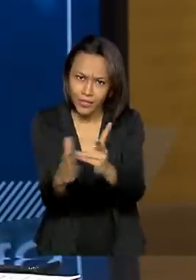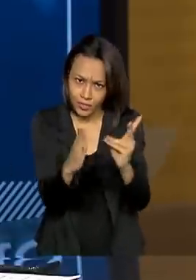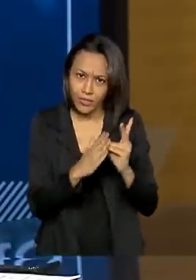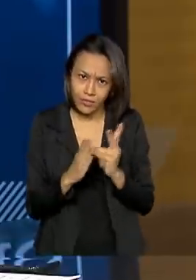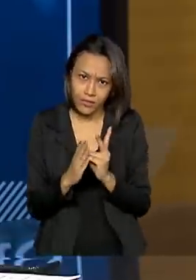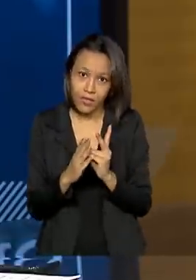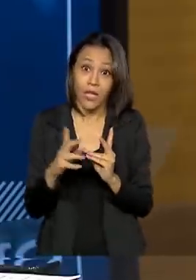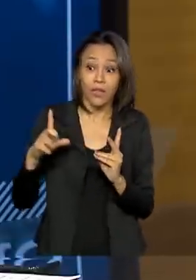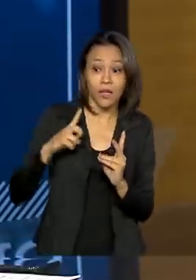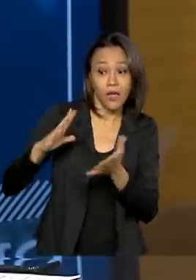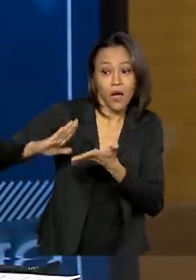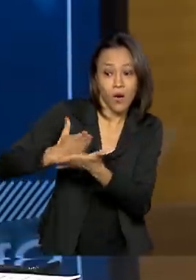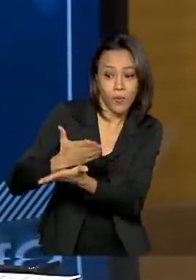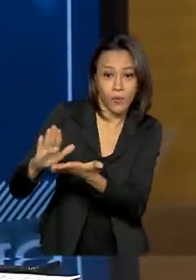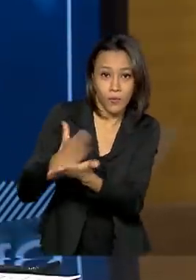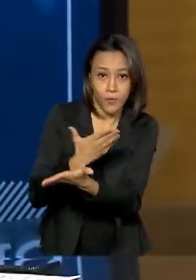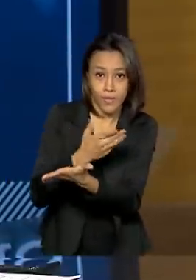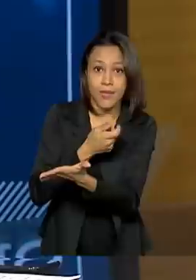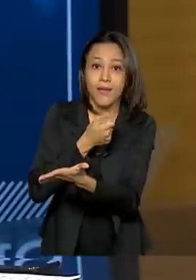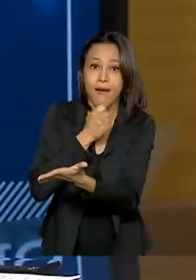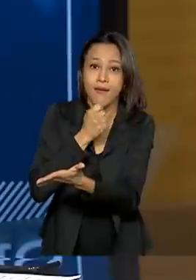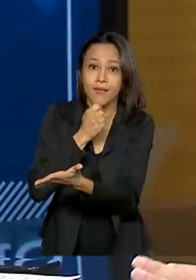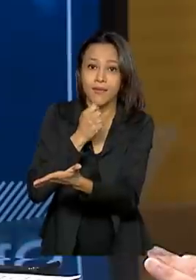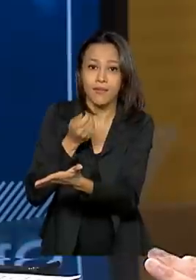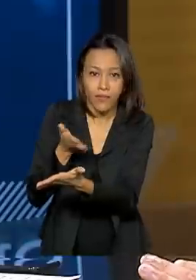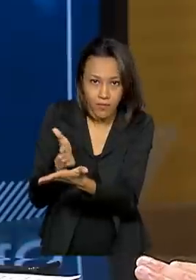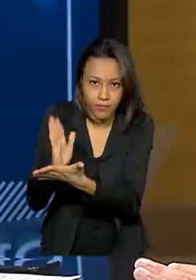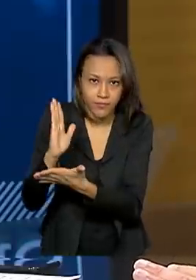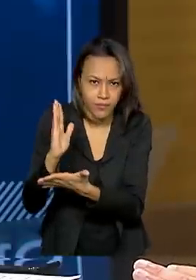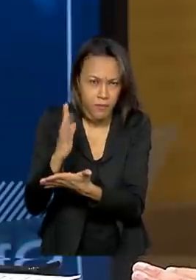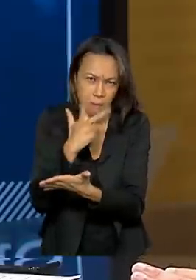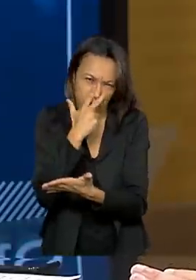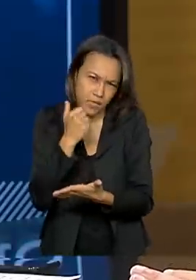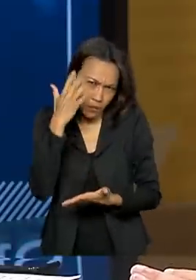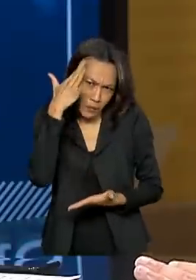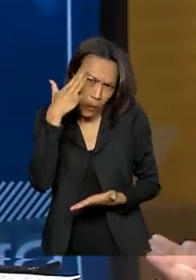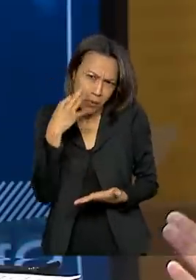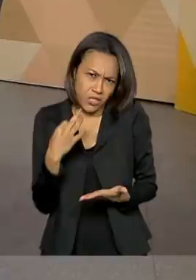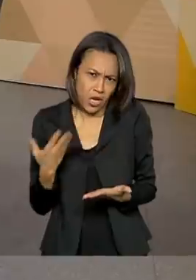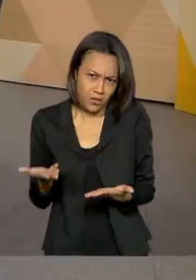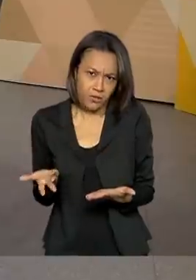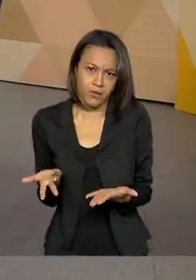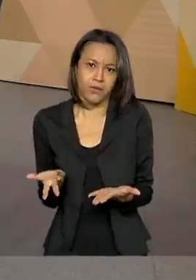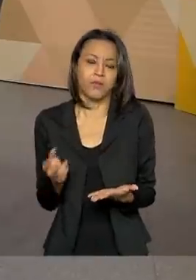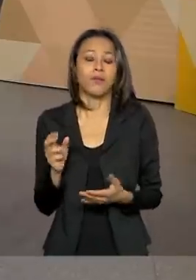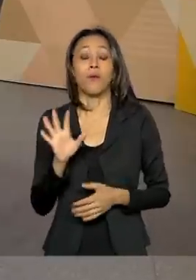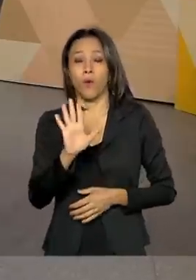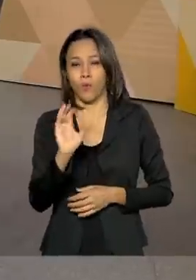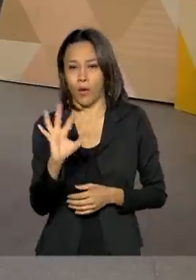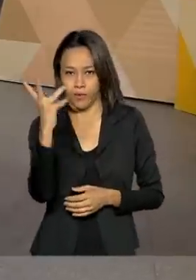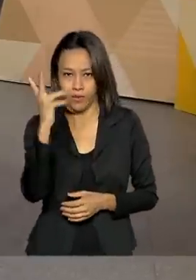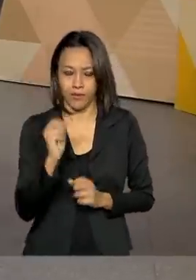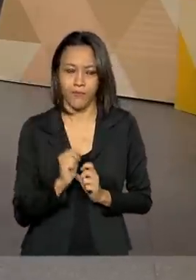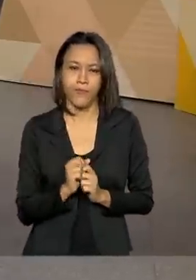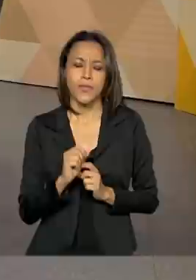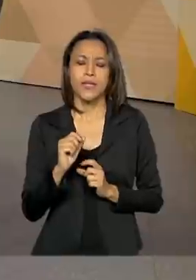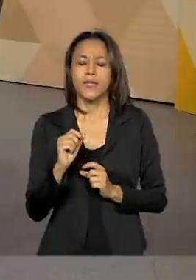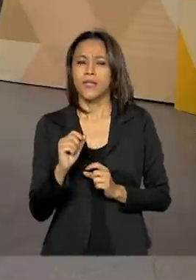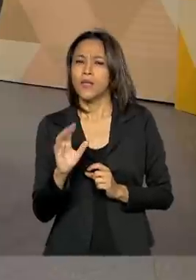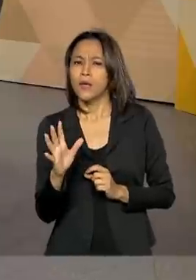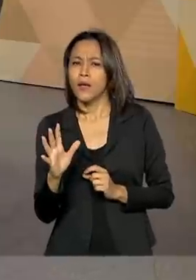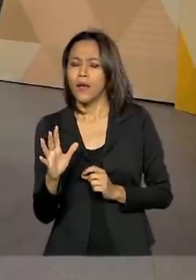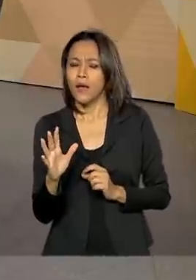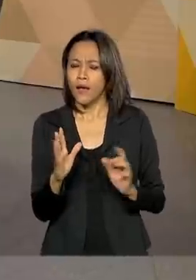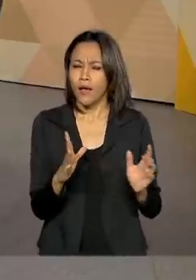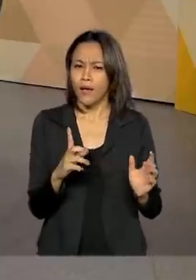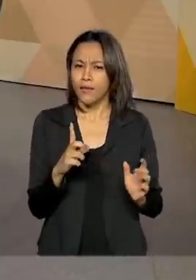algumas que ainda vão ser homologadas, pelo que eu entendi, pelo que eu vi. O que acontece é o seguinte, nós temos aproximadamente... As diferentes partes